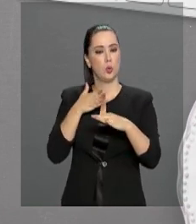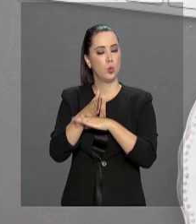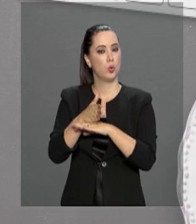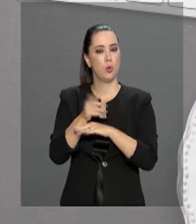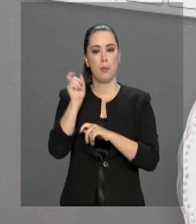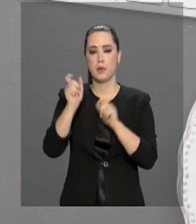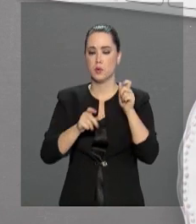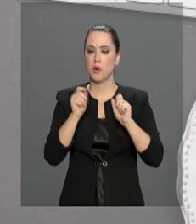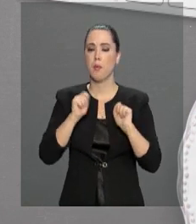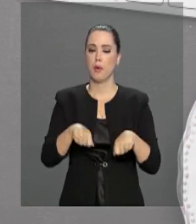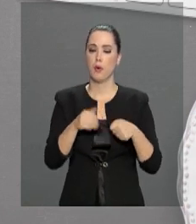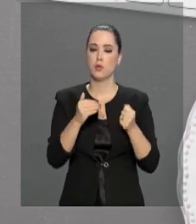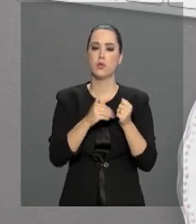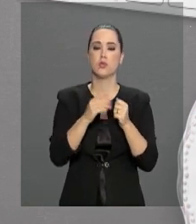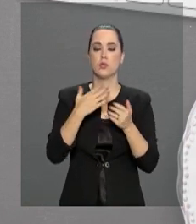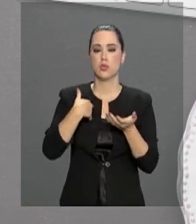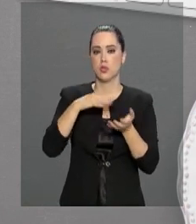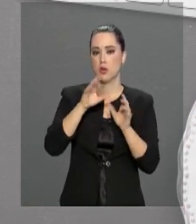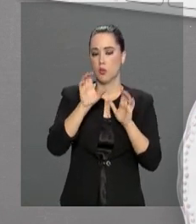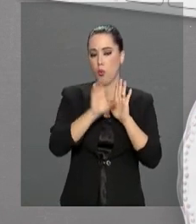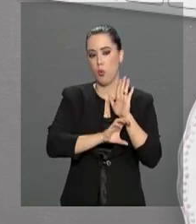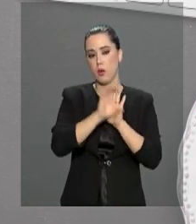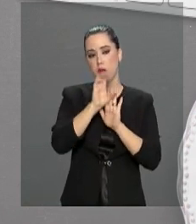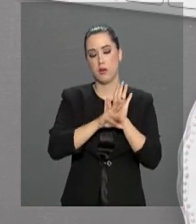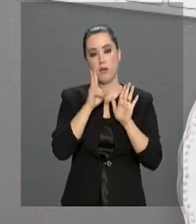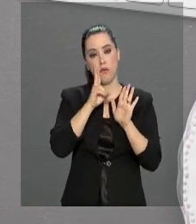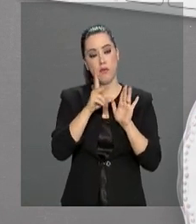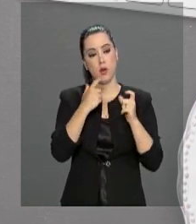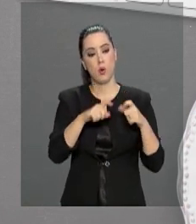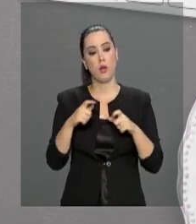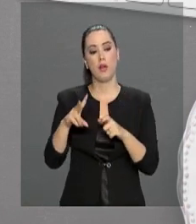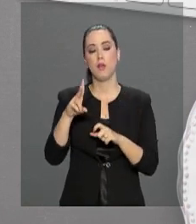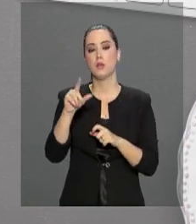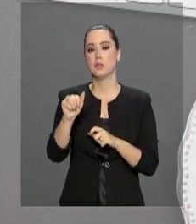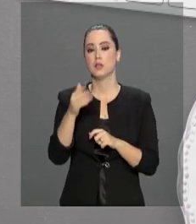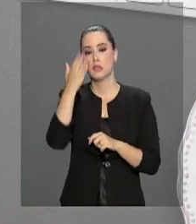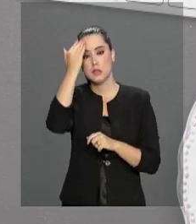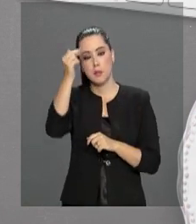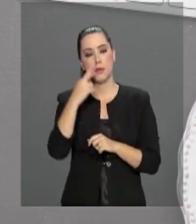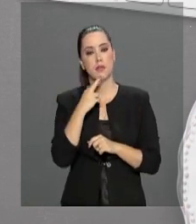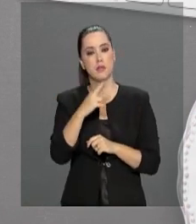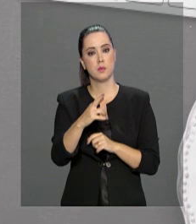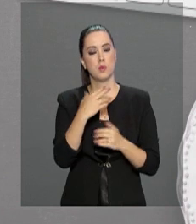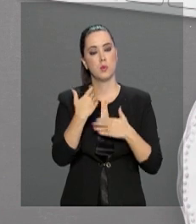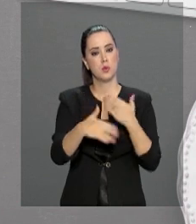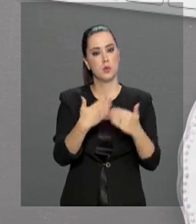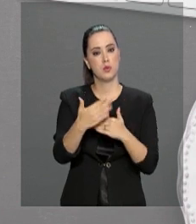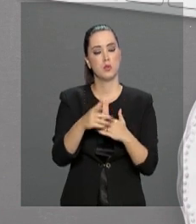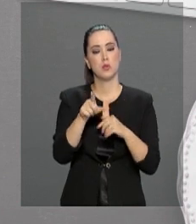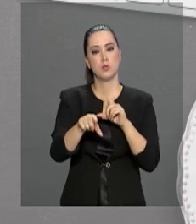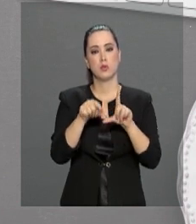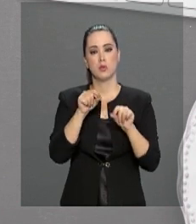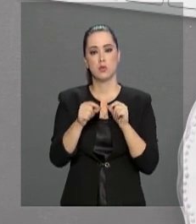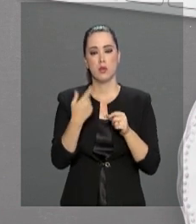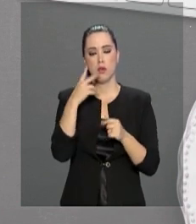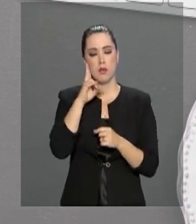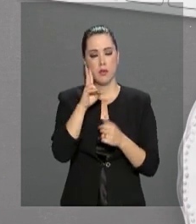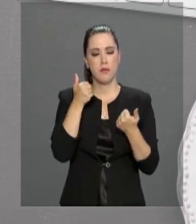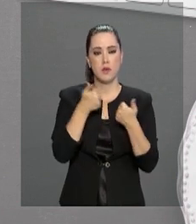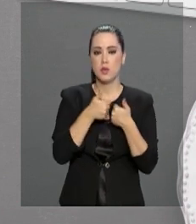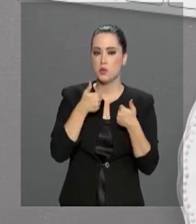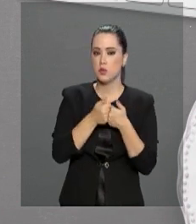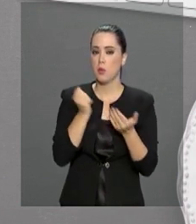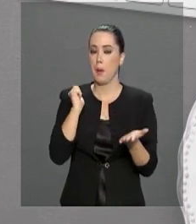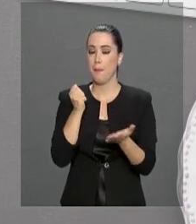usuário pode cadastrar o currículo, consultar vagas, saber o resultado de processos seletivos e acompanhar